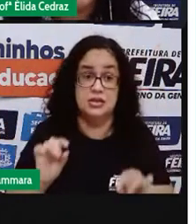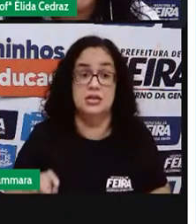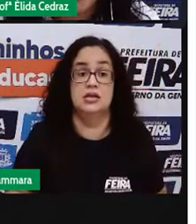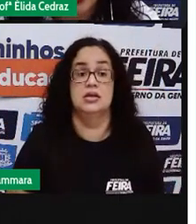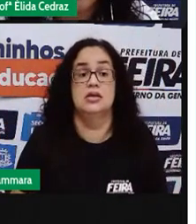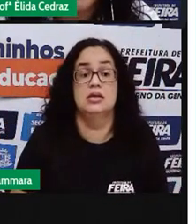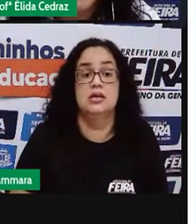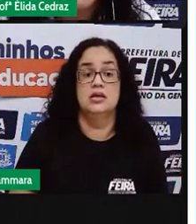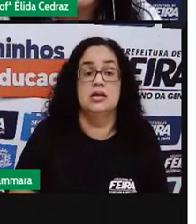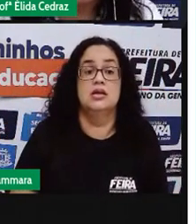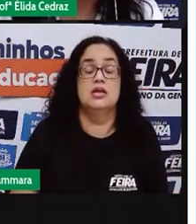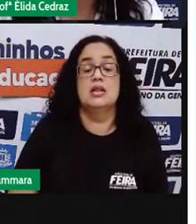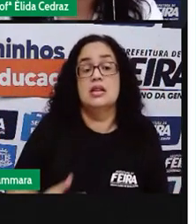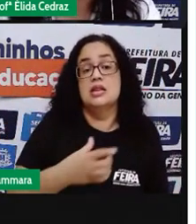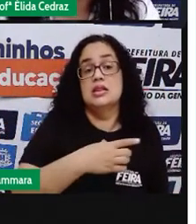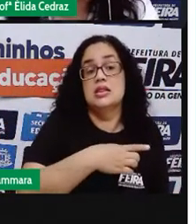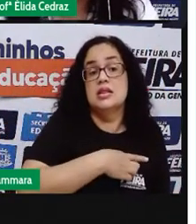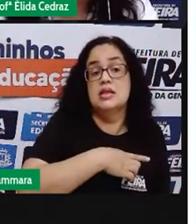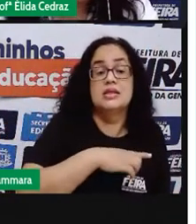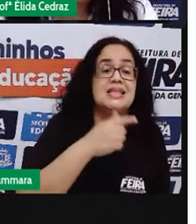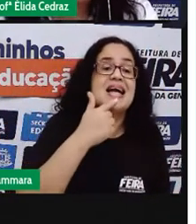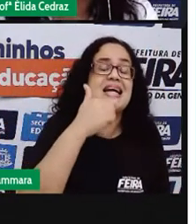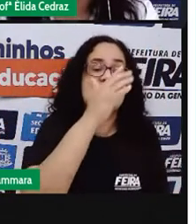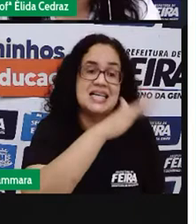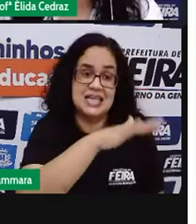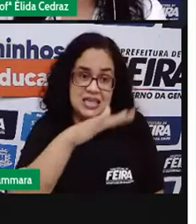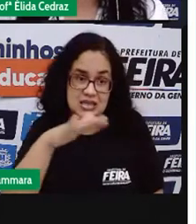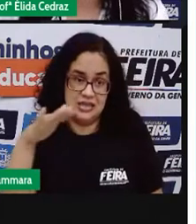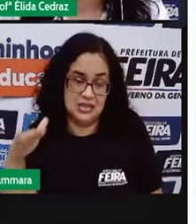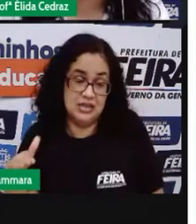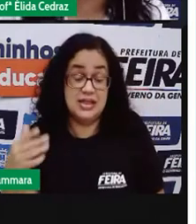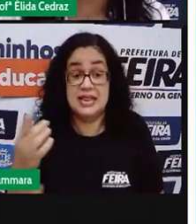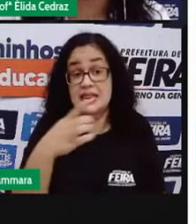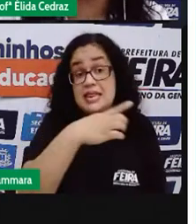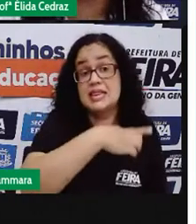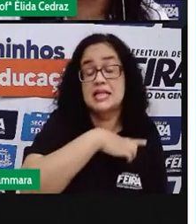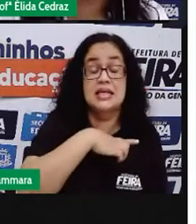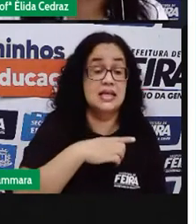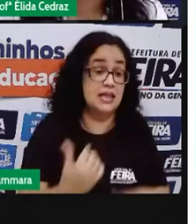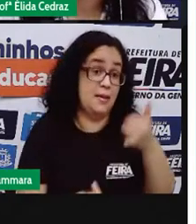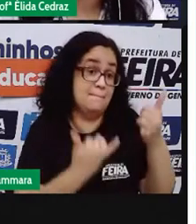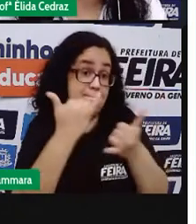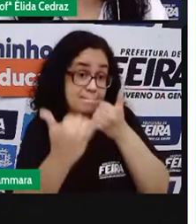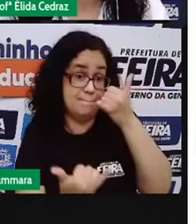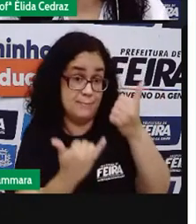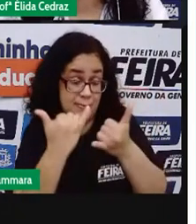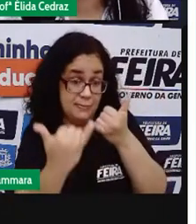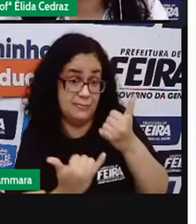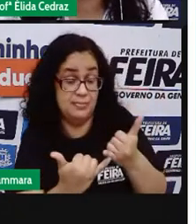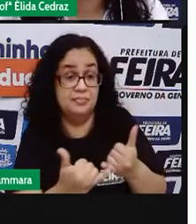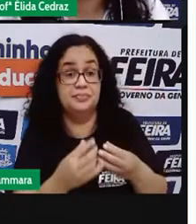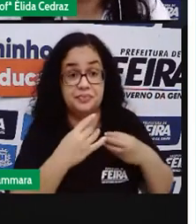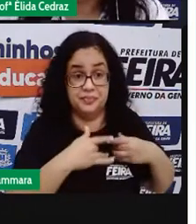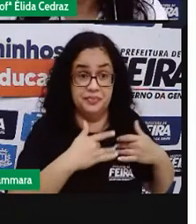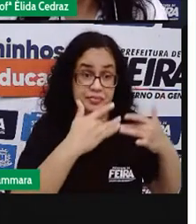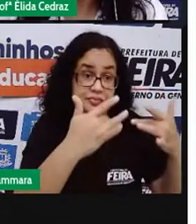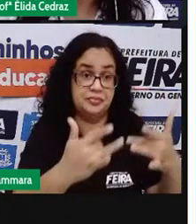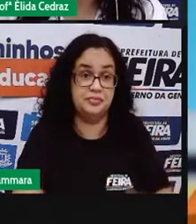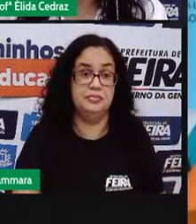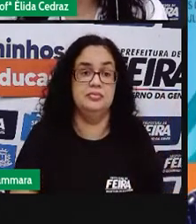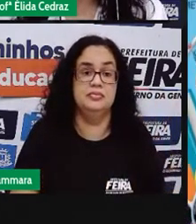O público-alvo dele são crianças que tenham brinquedos para doar.